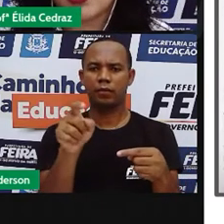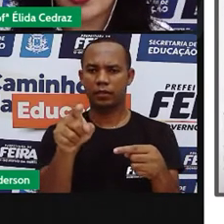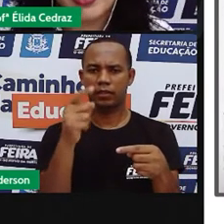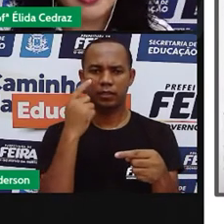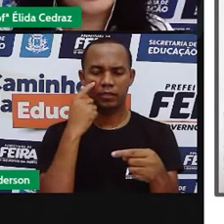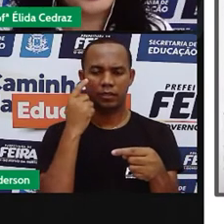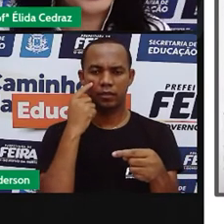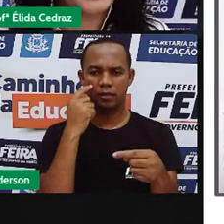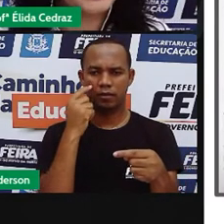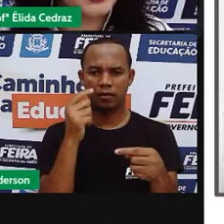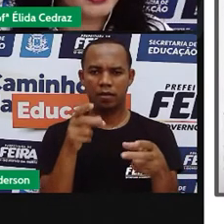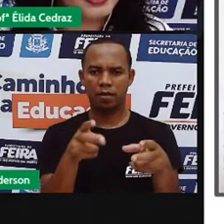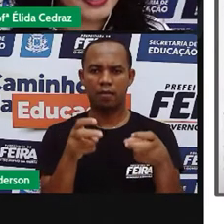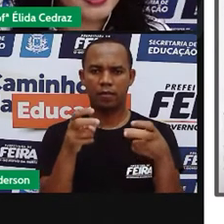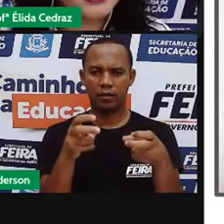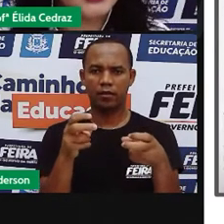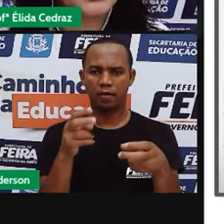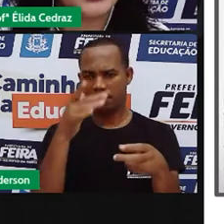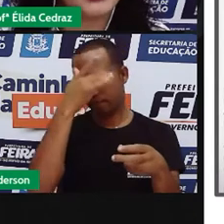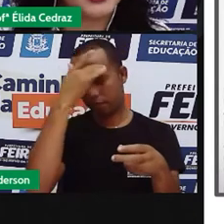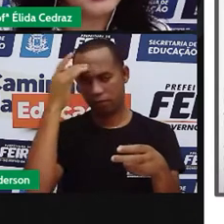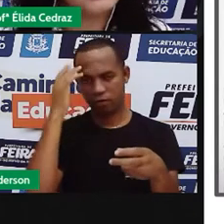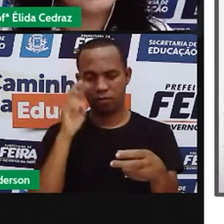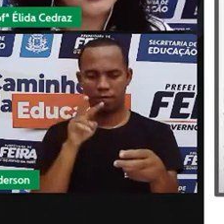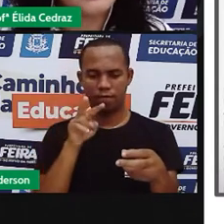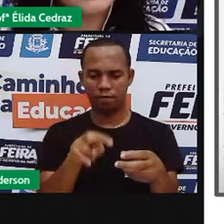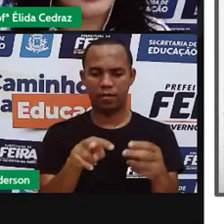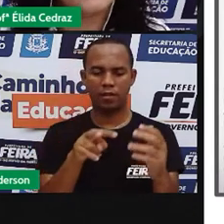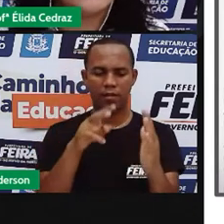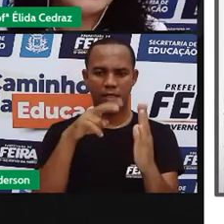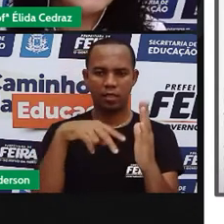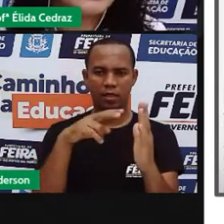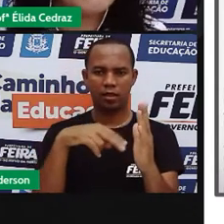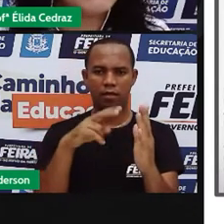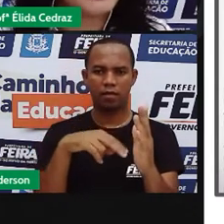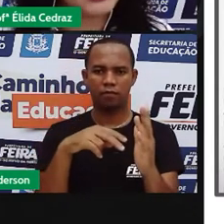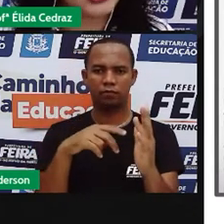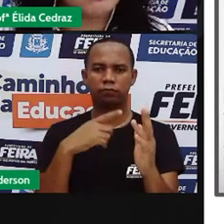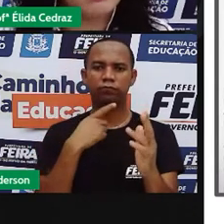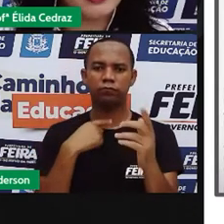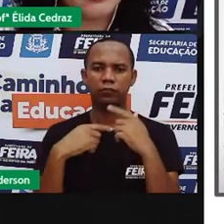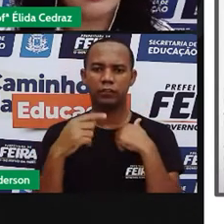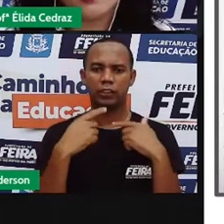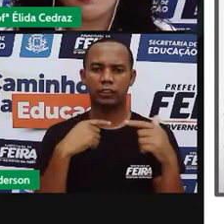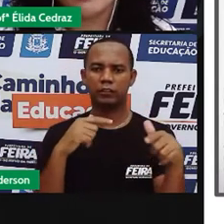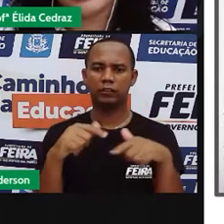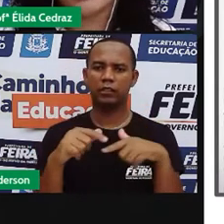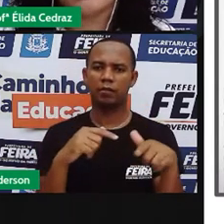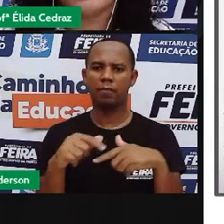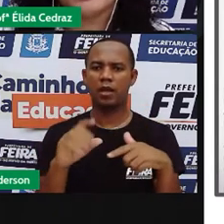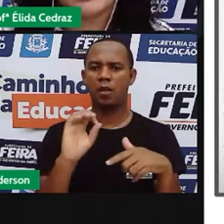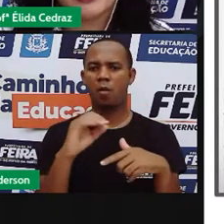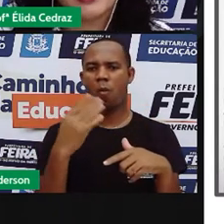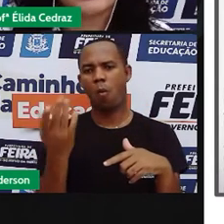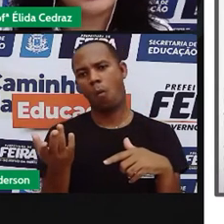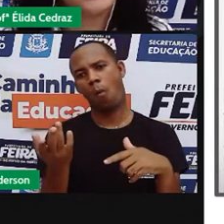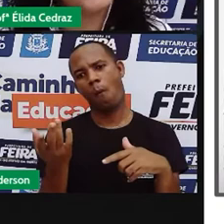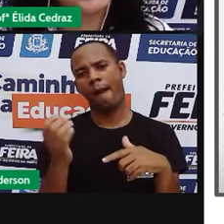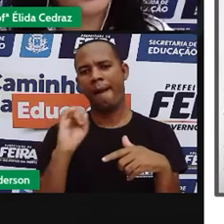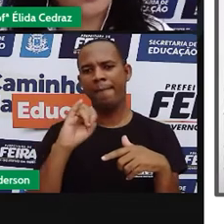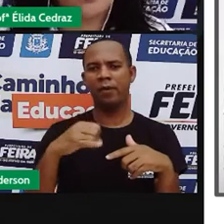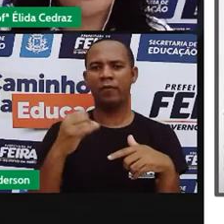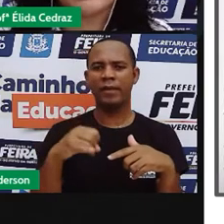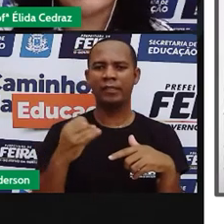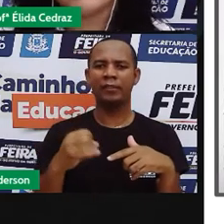anúncio é de que quem leia esteja interessado na valha de emprego ou na oportunidade